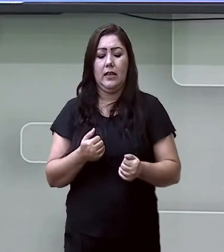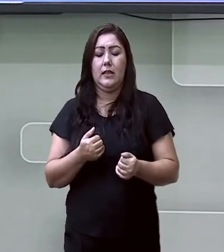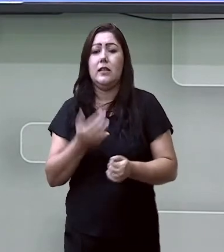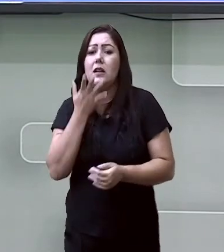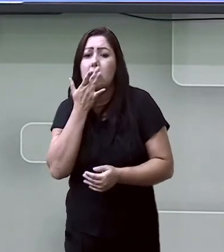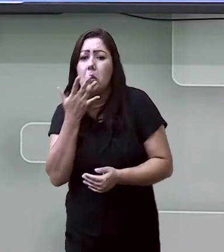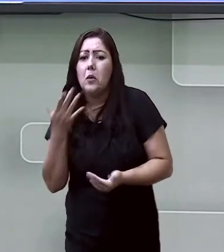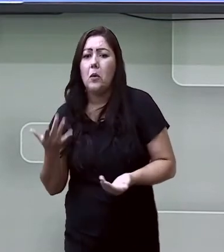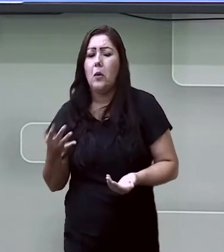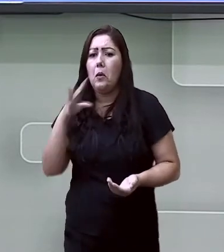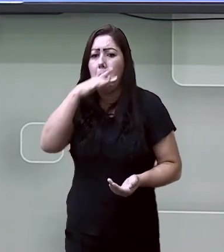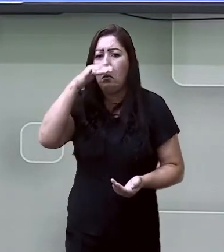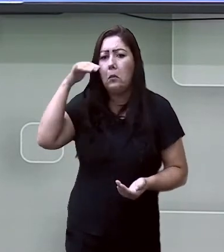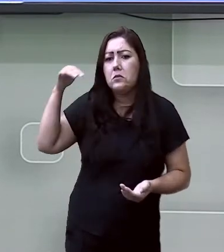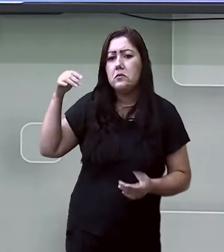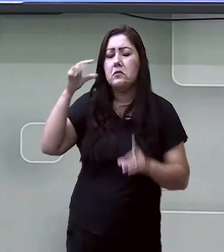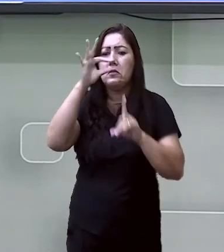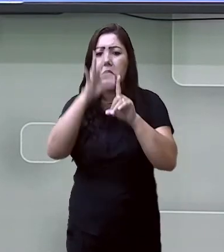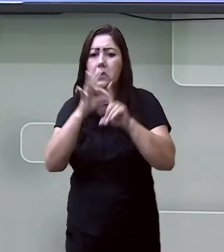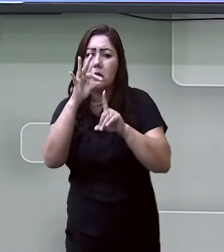cheiro ou à temperatura.